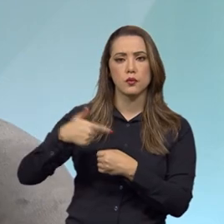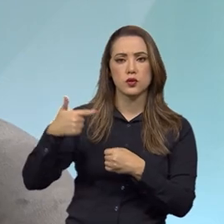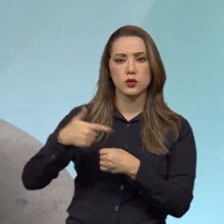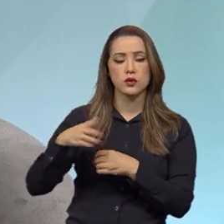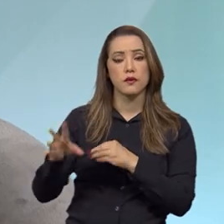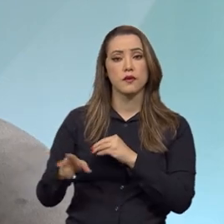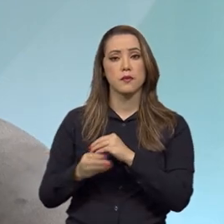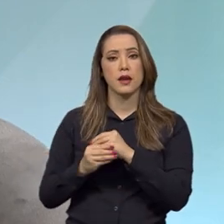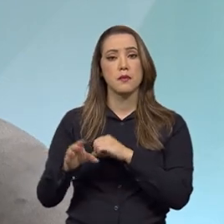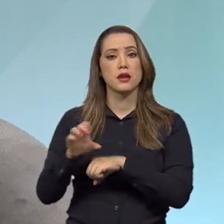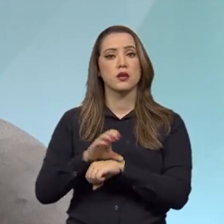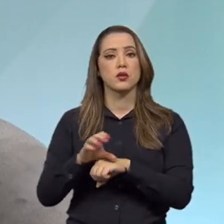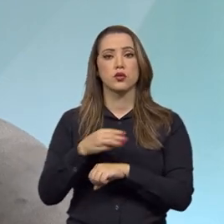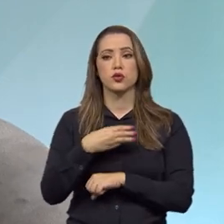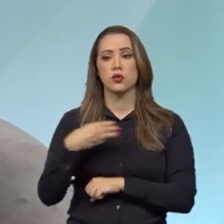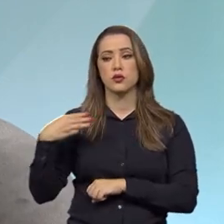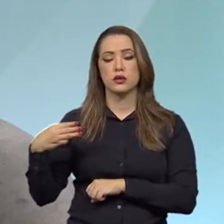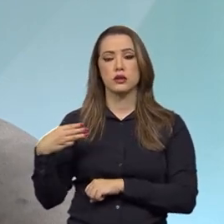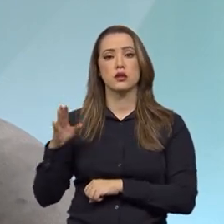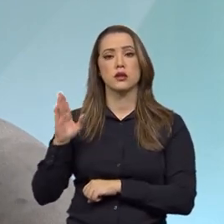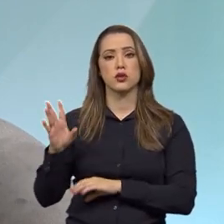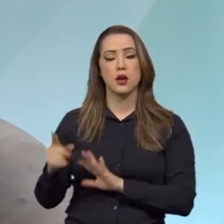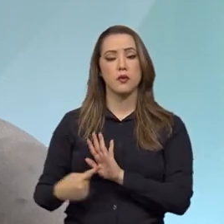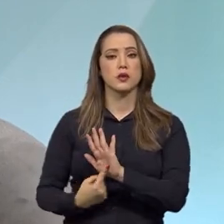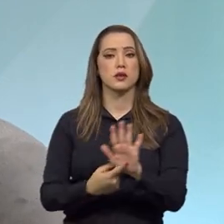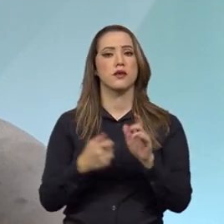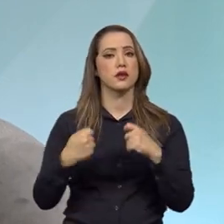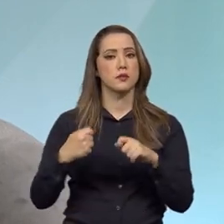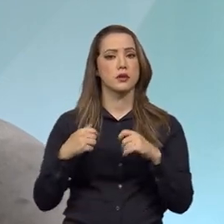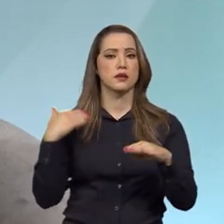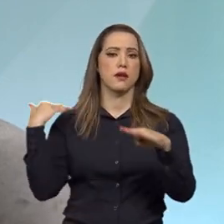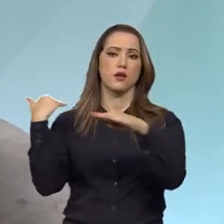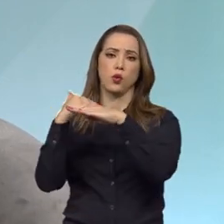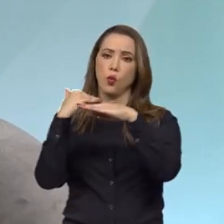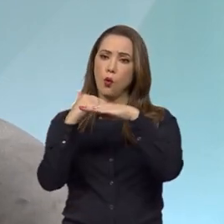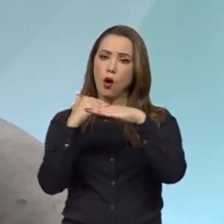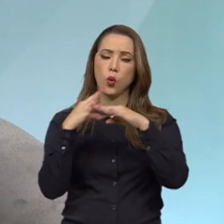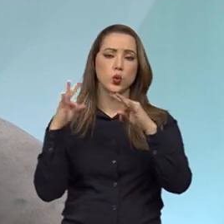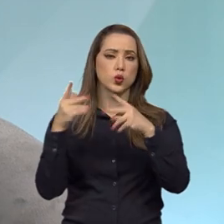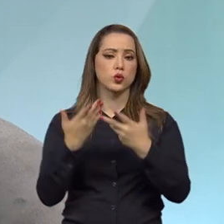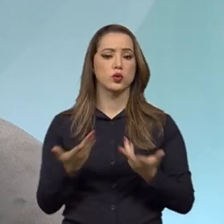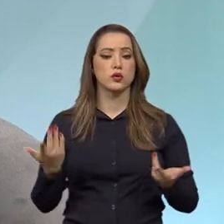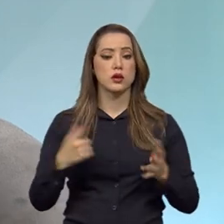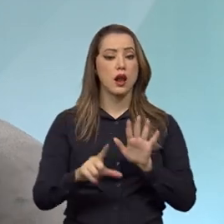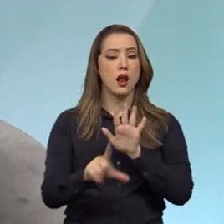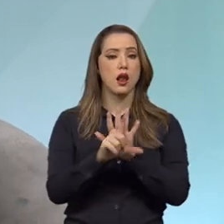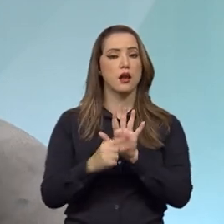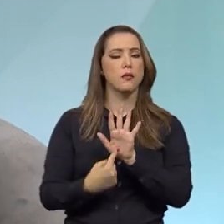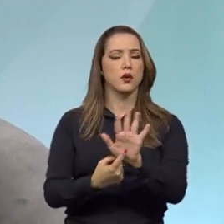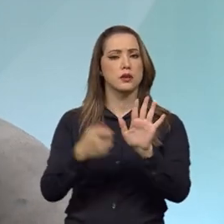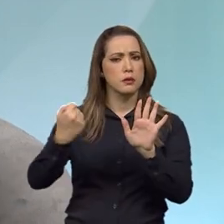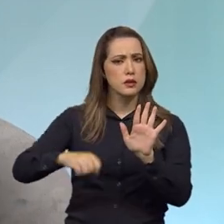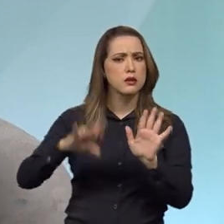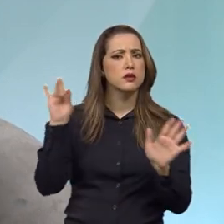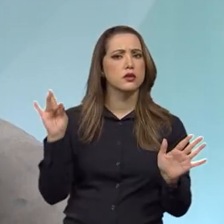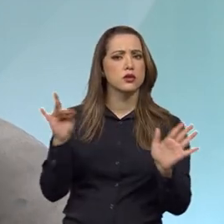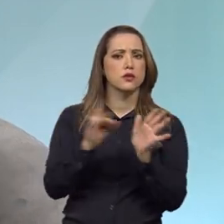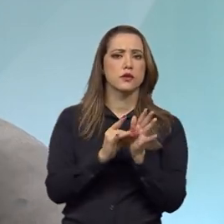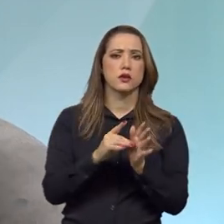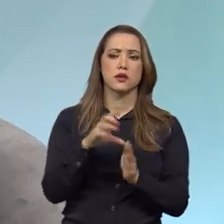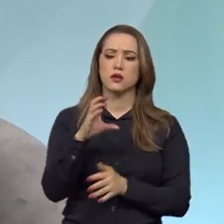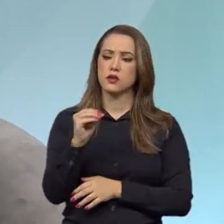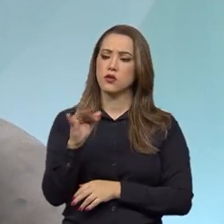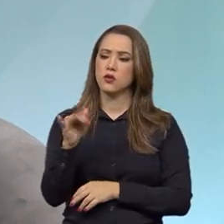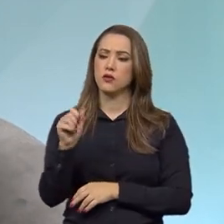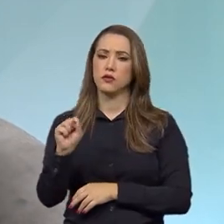já trazia essa uniformidade, essa necessidade de uniformidade. A lei veio e ratificou isso e o CONFAS não vinha cumprindo isso,